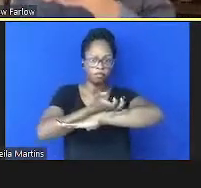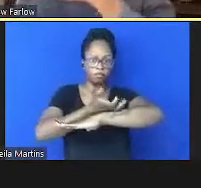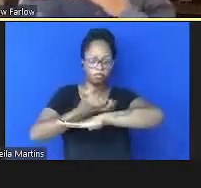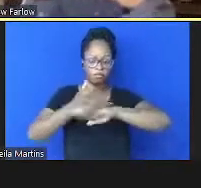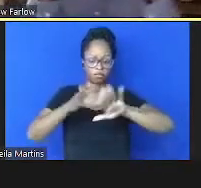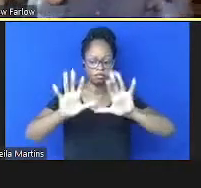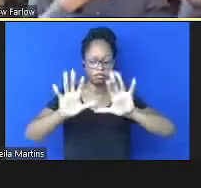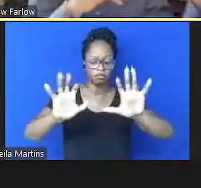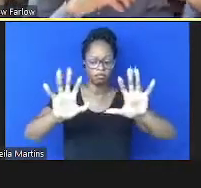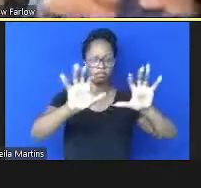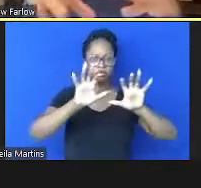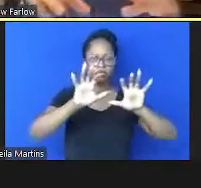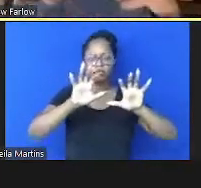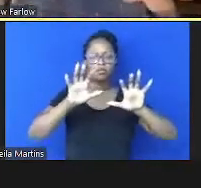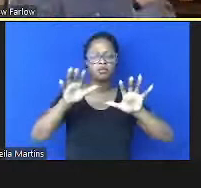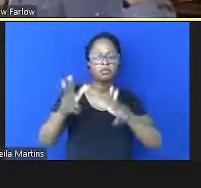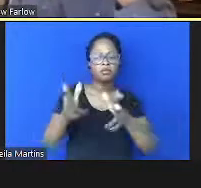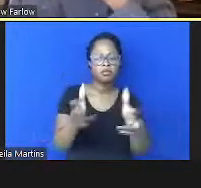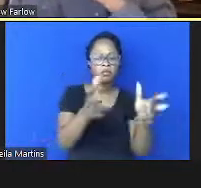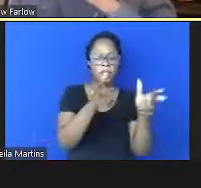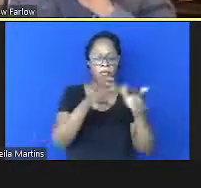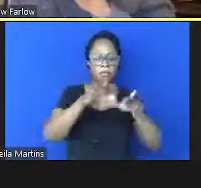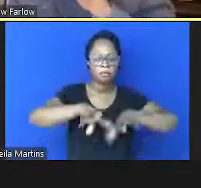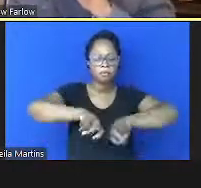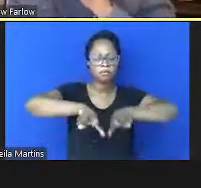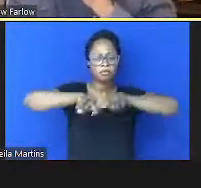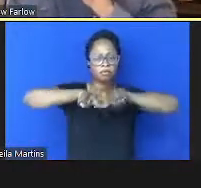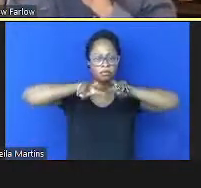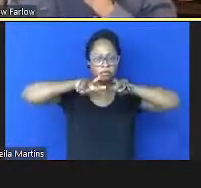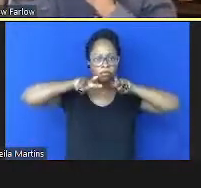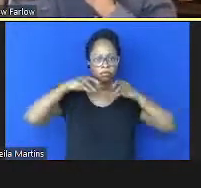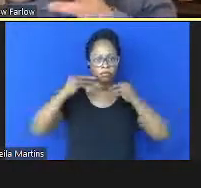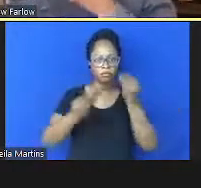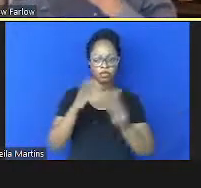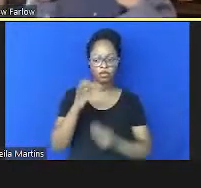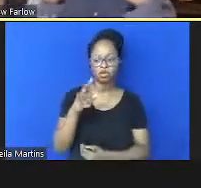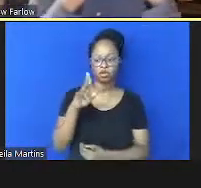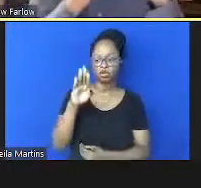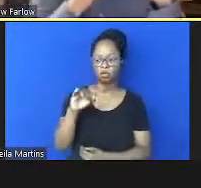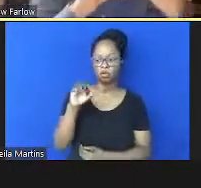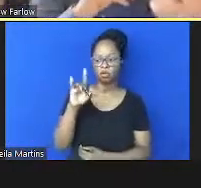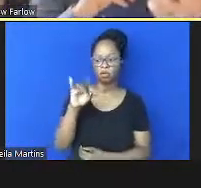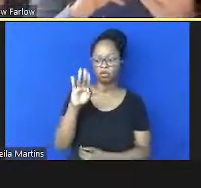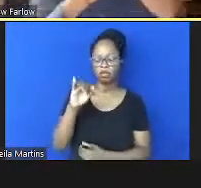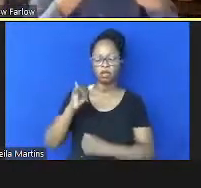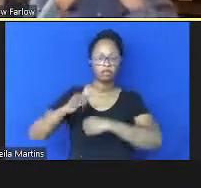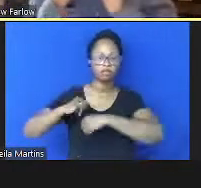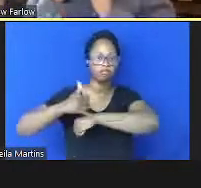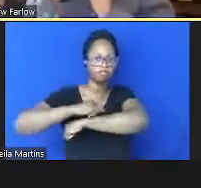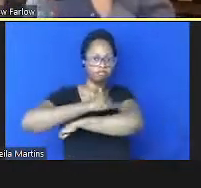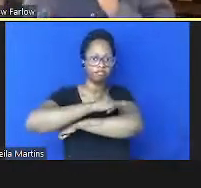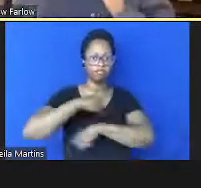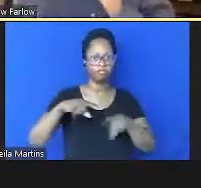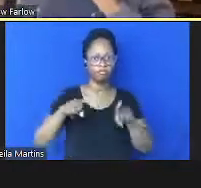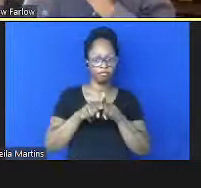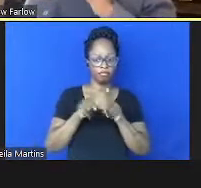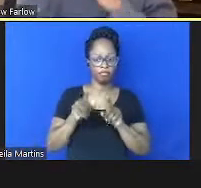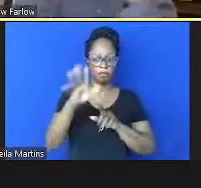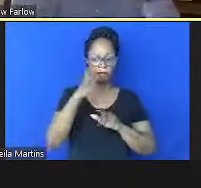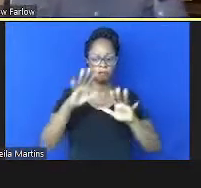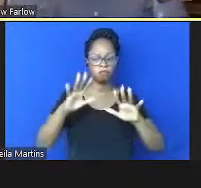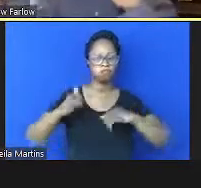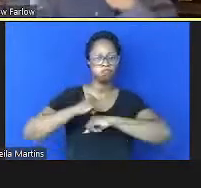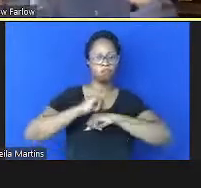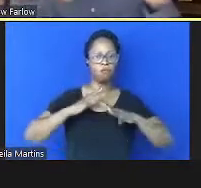que explora as maneiras como a comorbidade, obesidade, acumulação de gordura